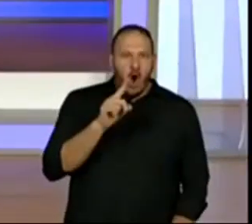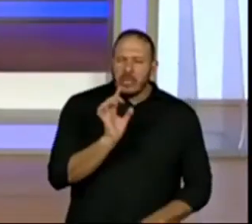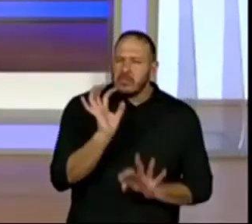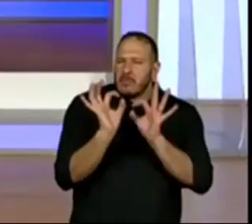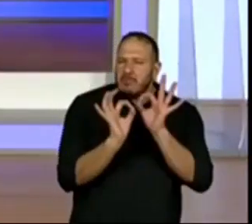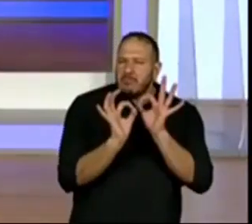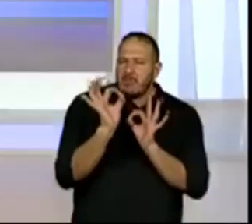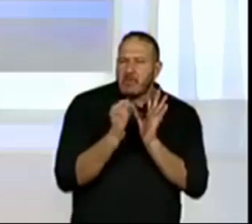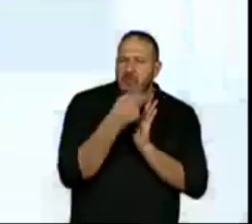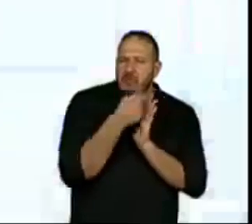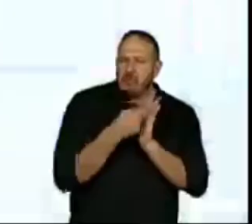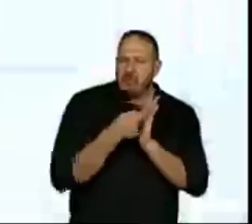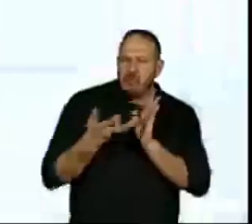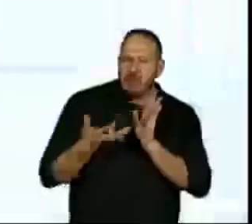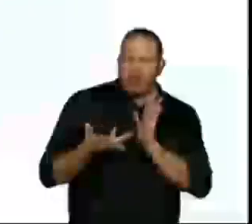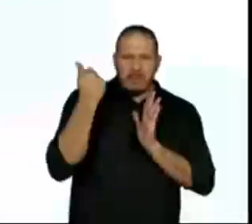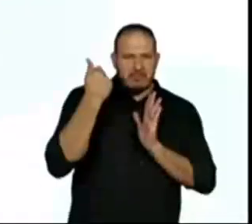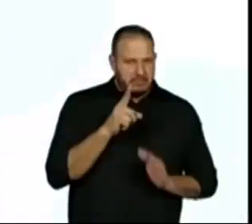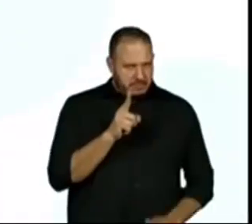Segundo parágrafo.